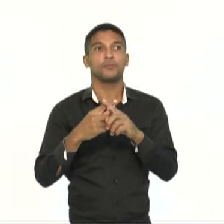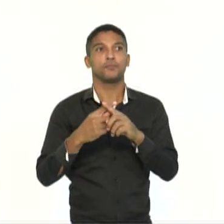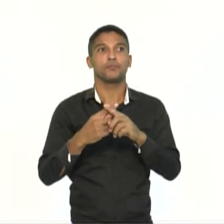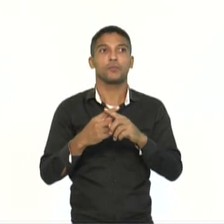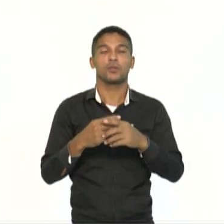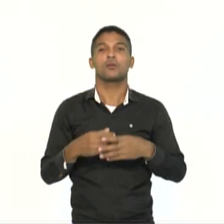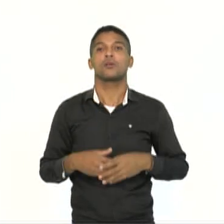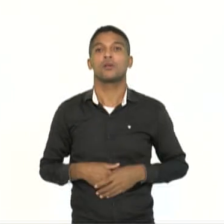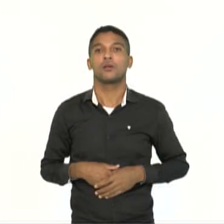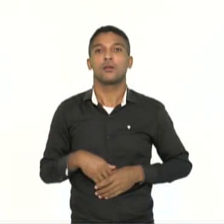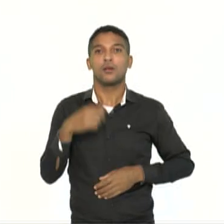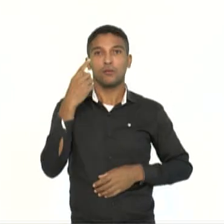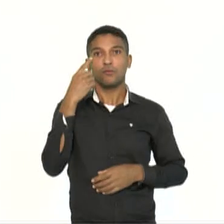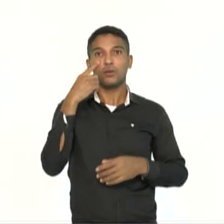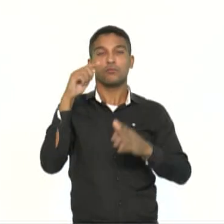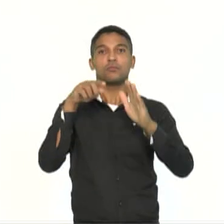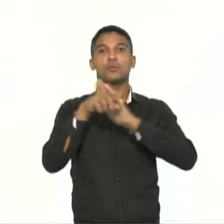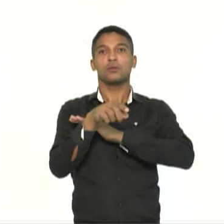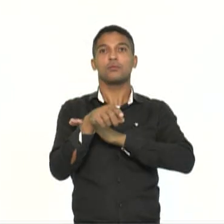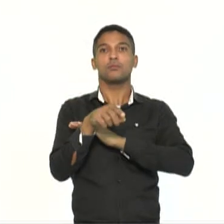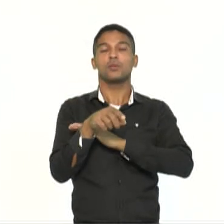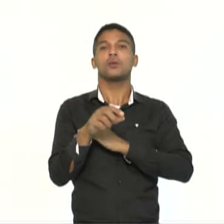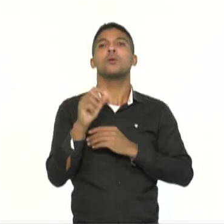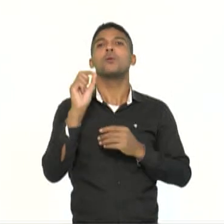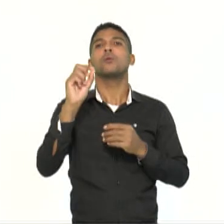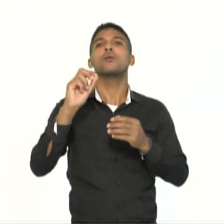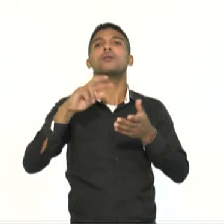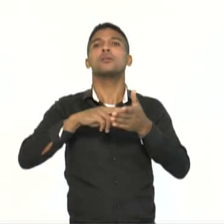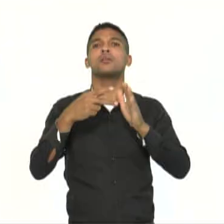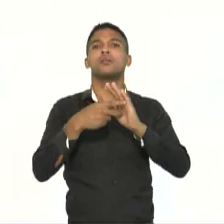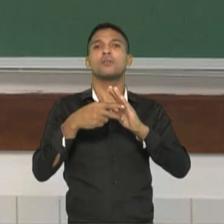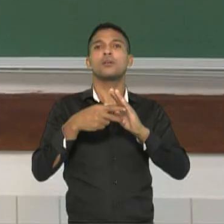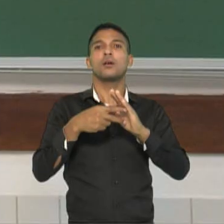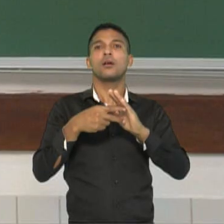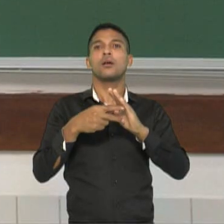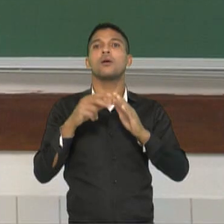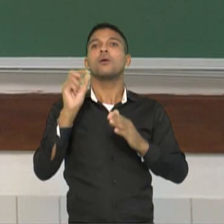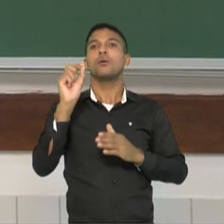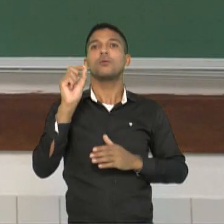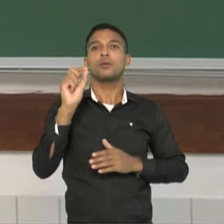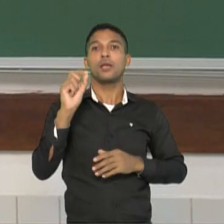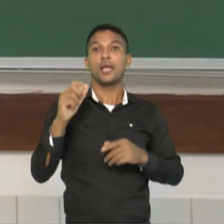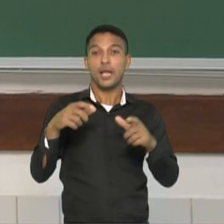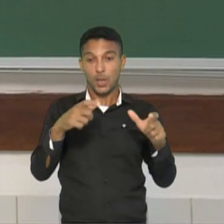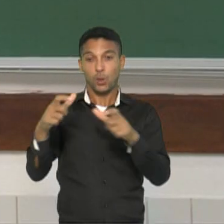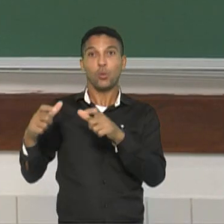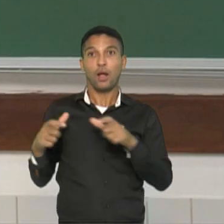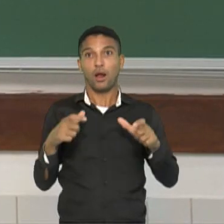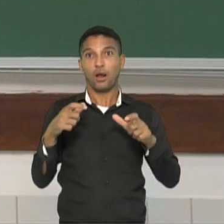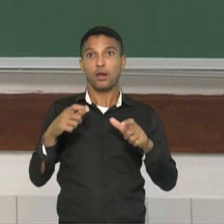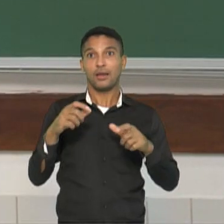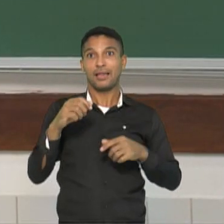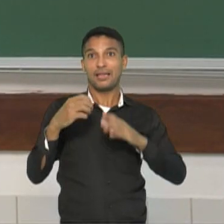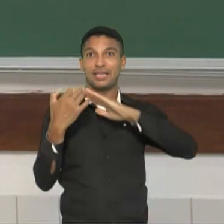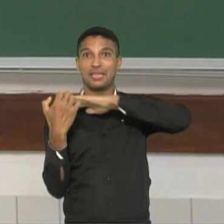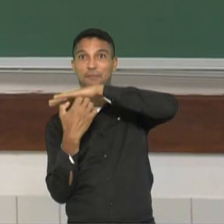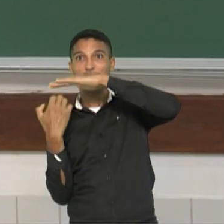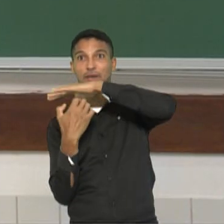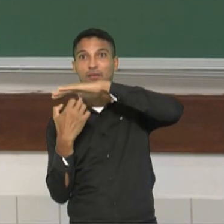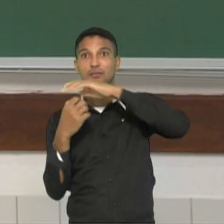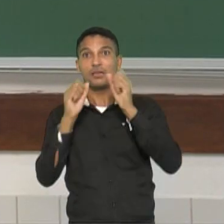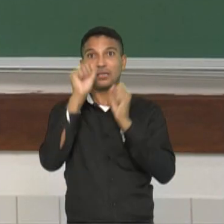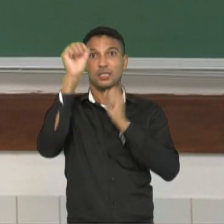fator locacional das indústrias? A gente falou sobre esses fatores na aula passada também. E aqui nós vamos